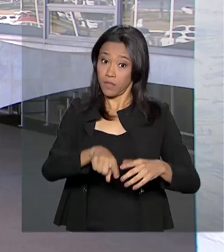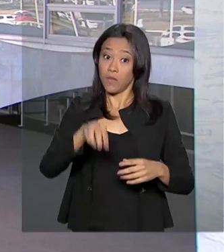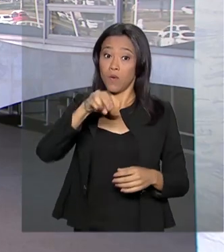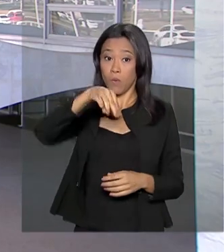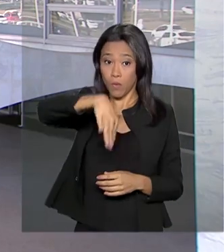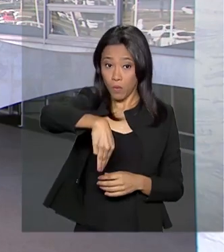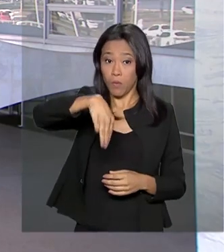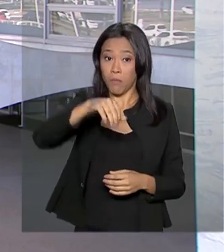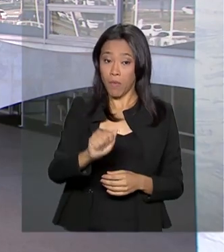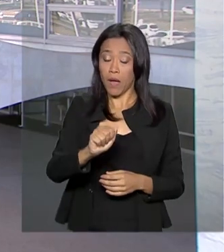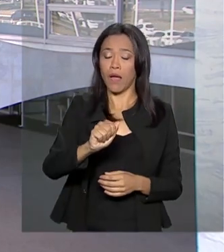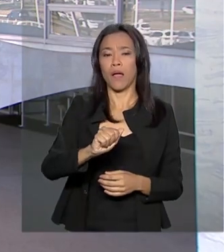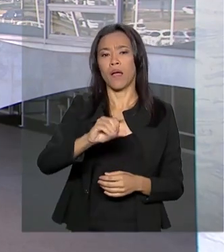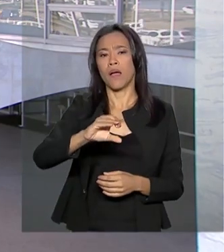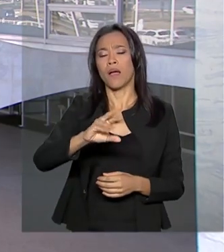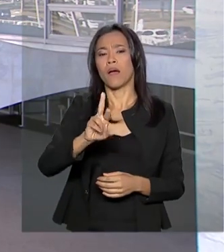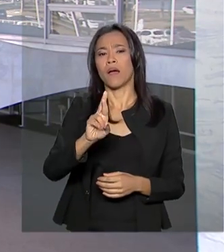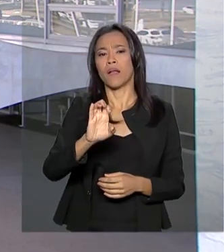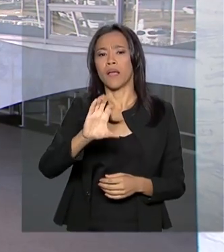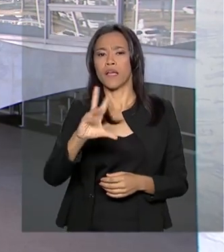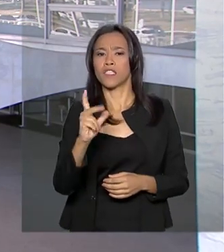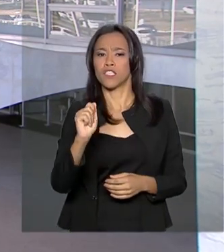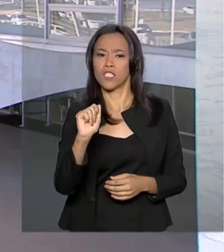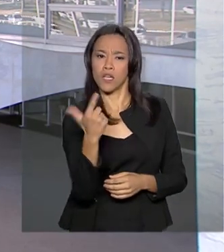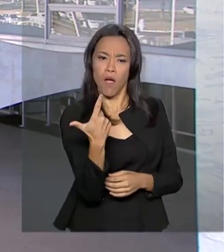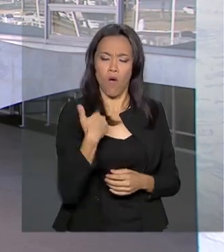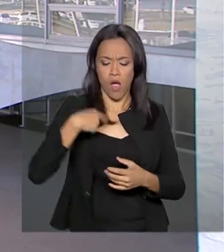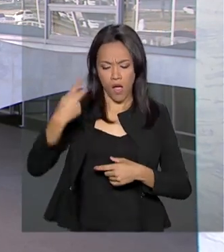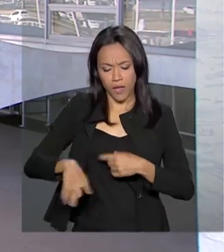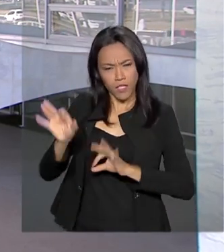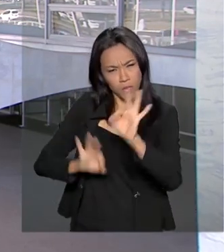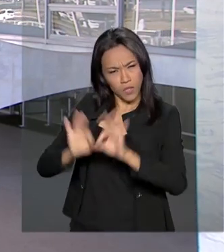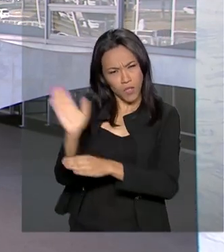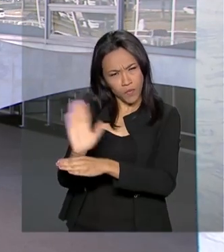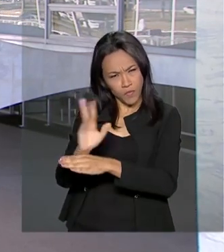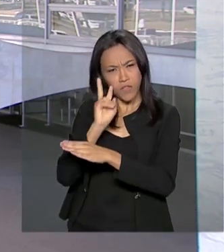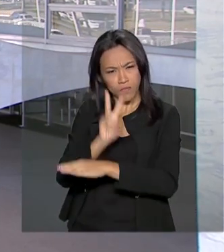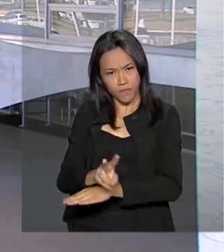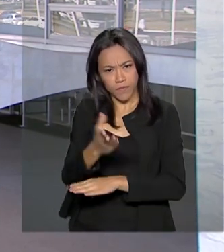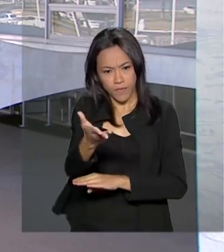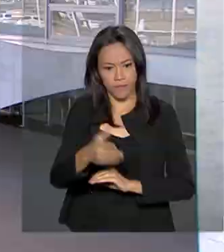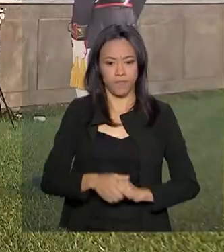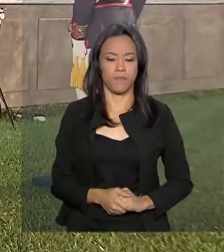patrono da artilharia. Nossa equipe produziu um vídeo bem bacana, que a gente acompanha agora.